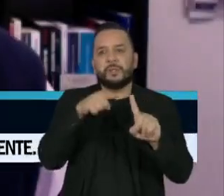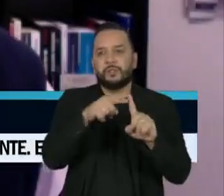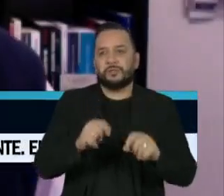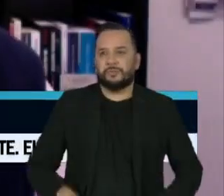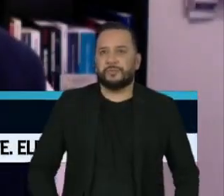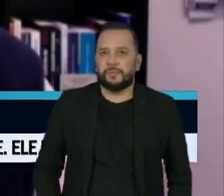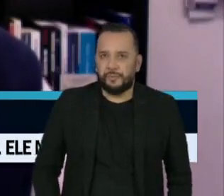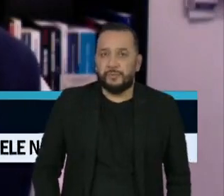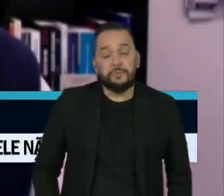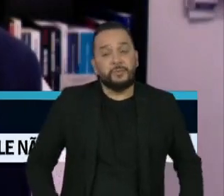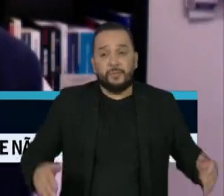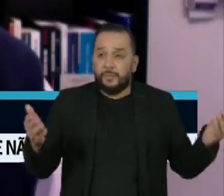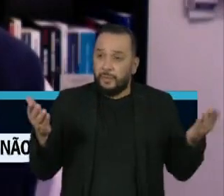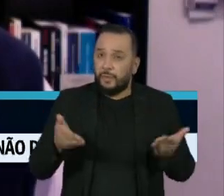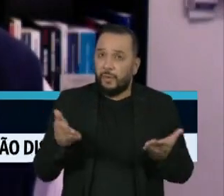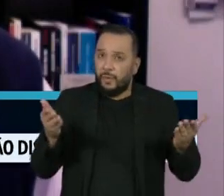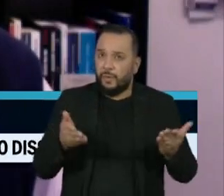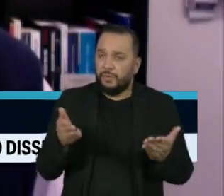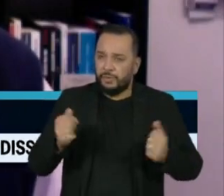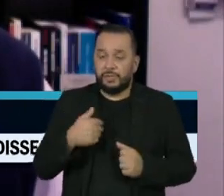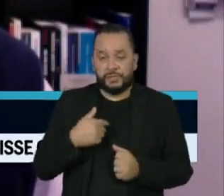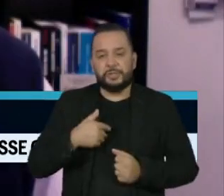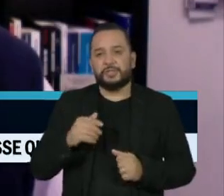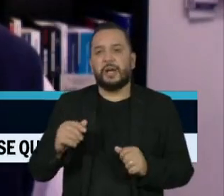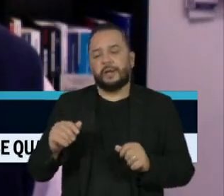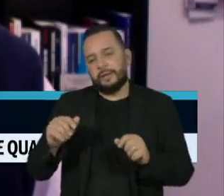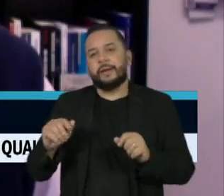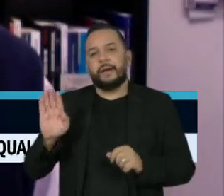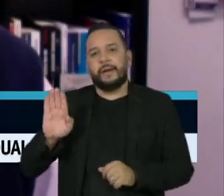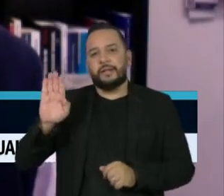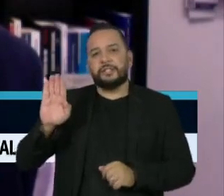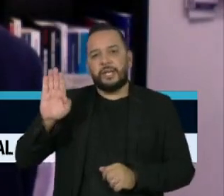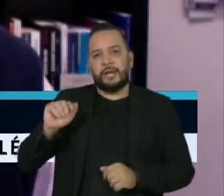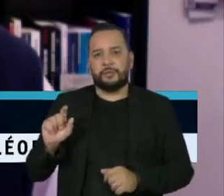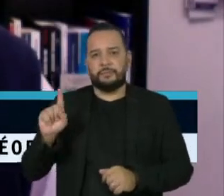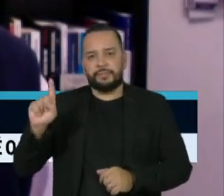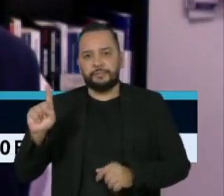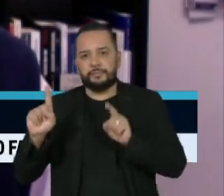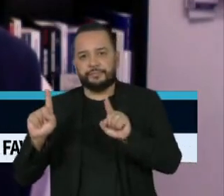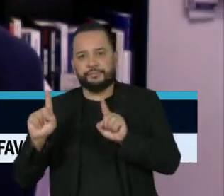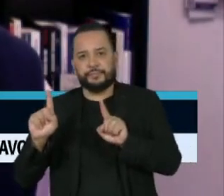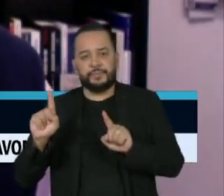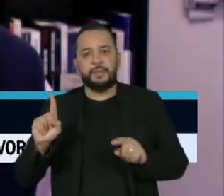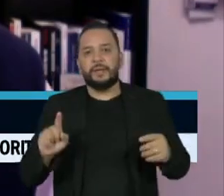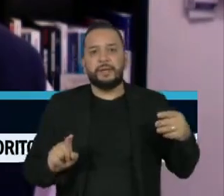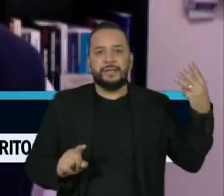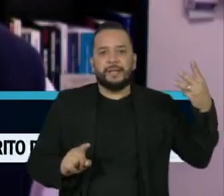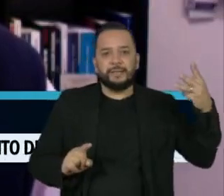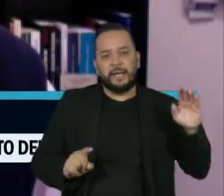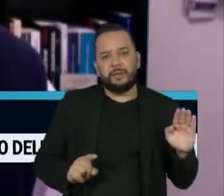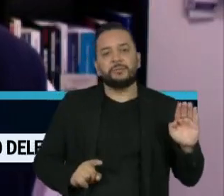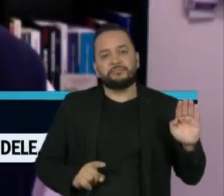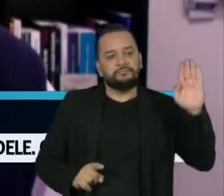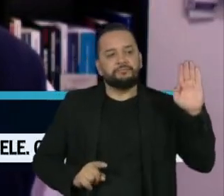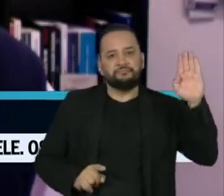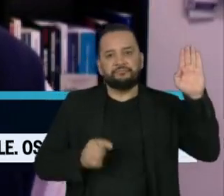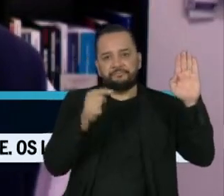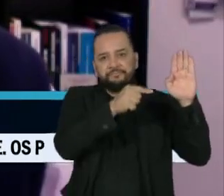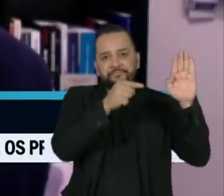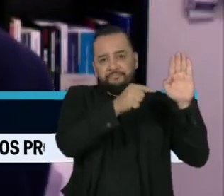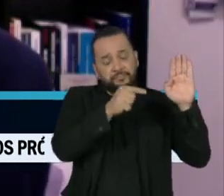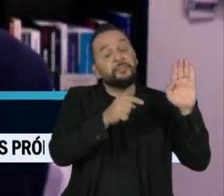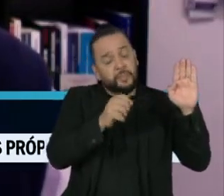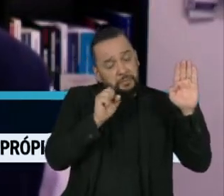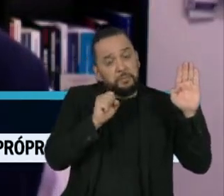a contribuição da classificada terceira via é fazer com que a eleição tenha um segundo turno. Os eleitores do Ciro podem